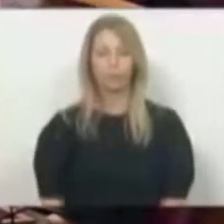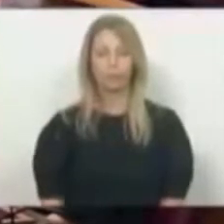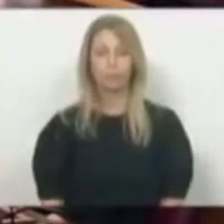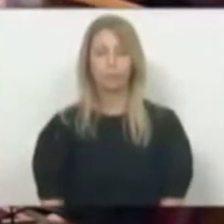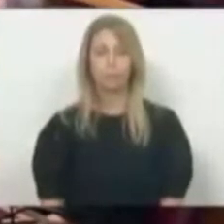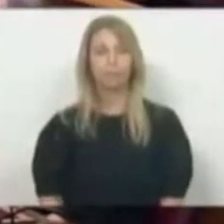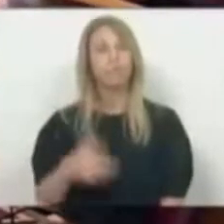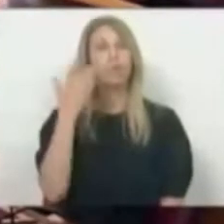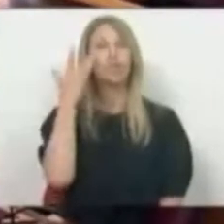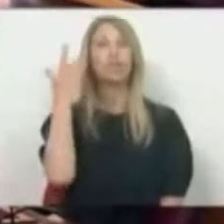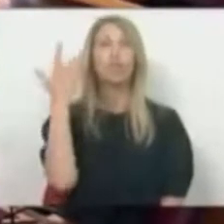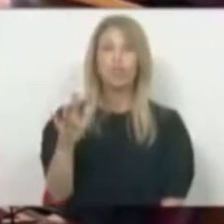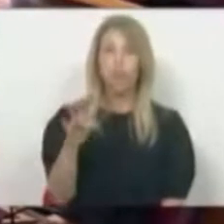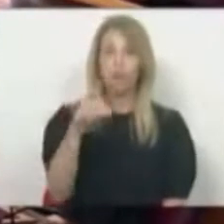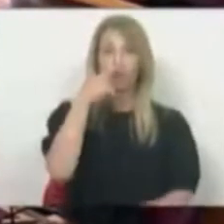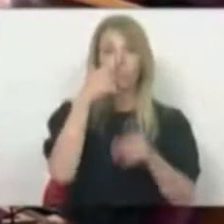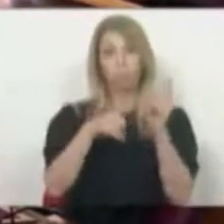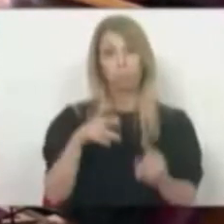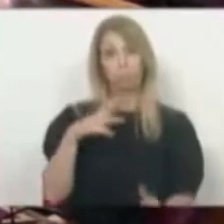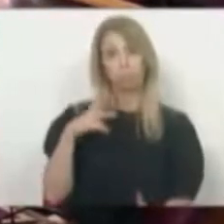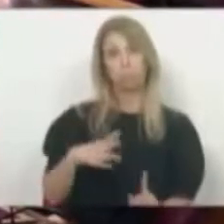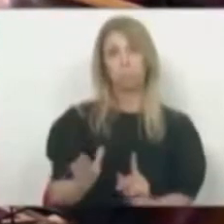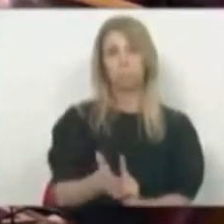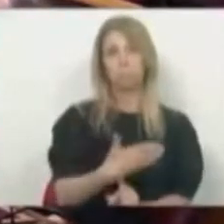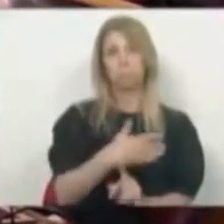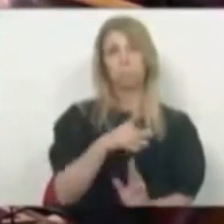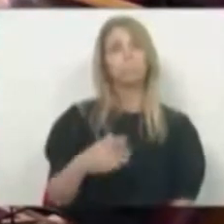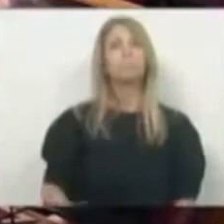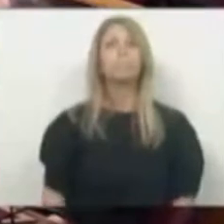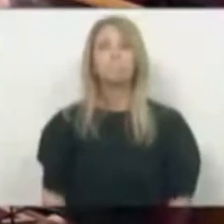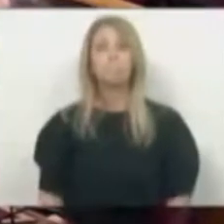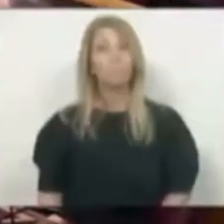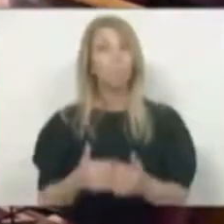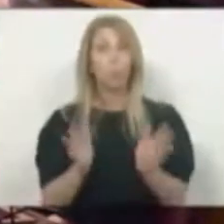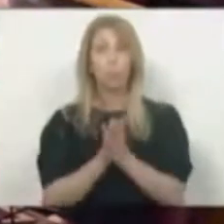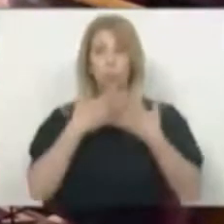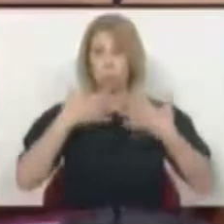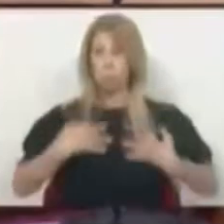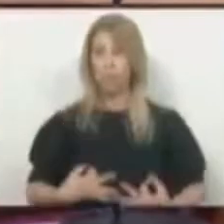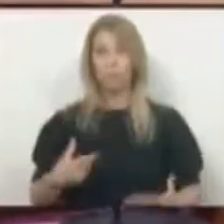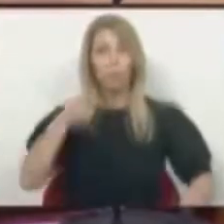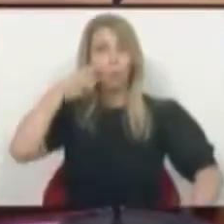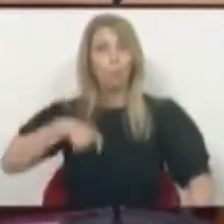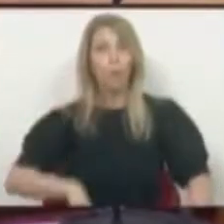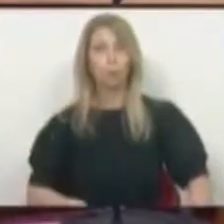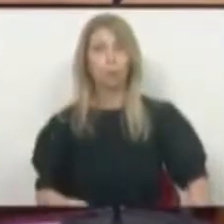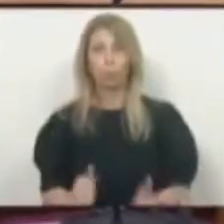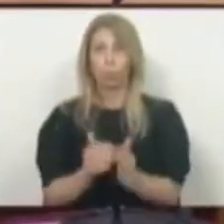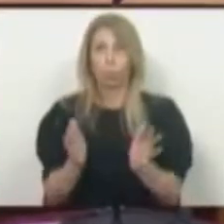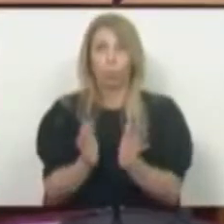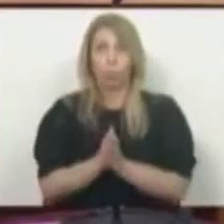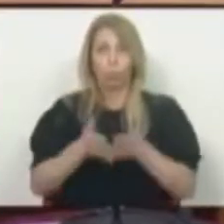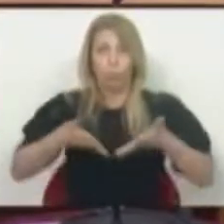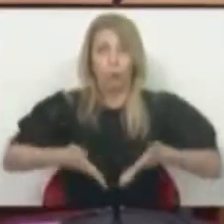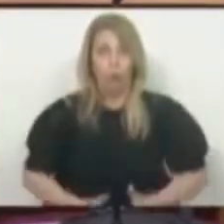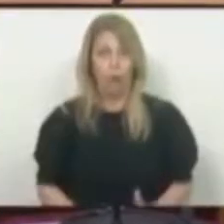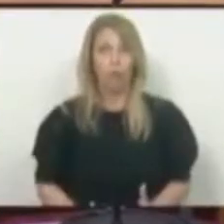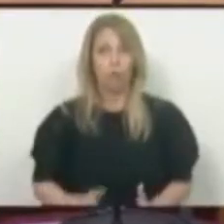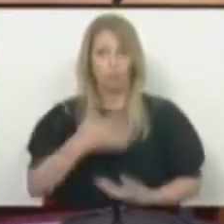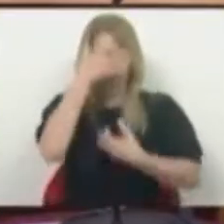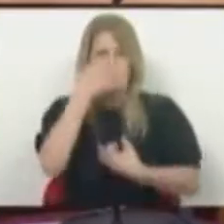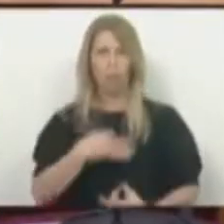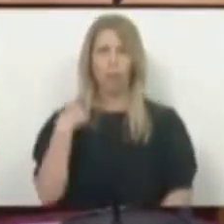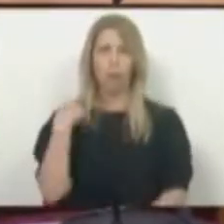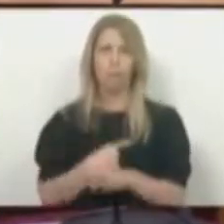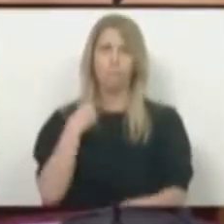Estrangeiros e compatriotas, todos somos humanos, todos ao nascer temos a mesma dignidade